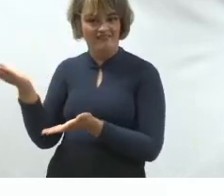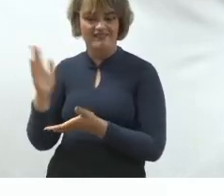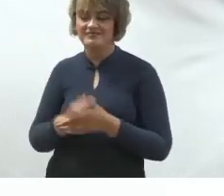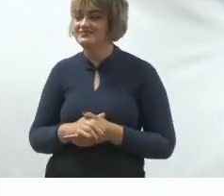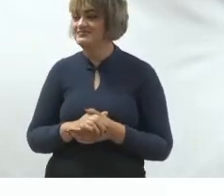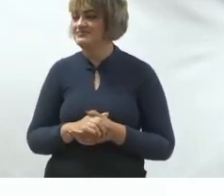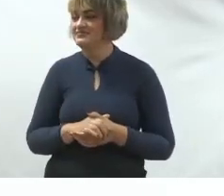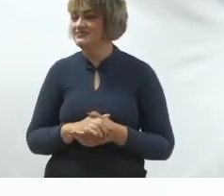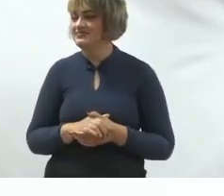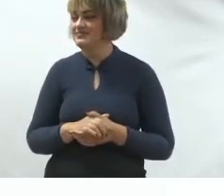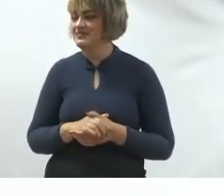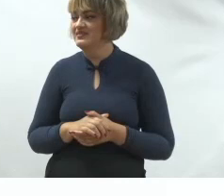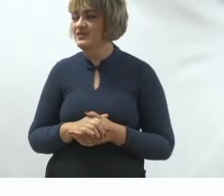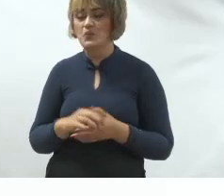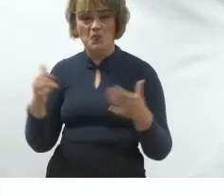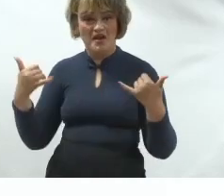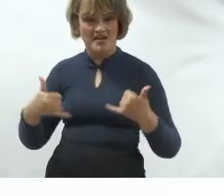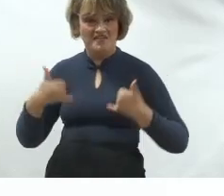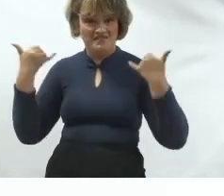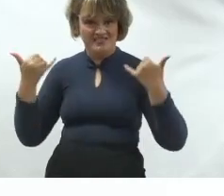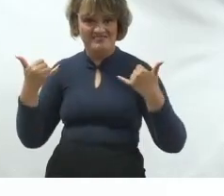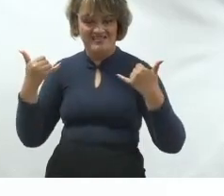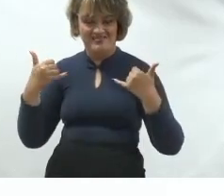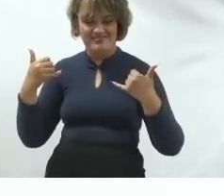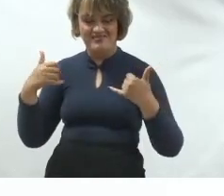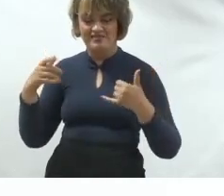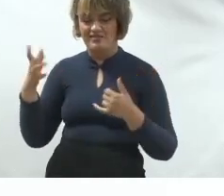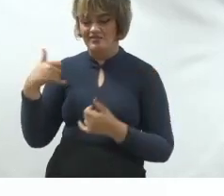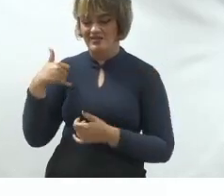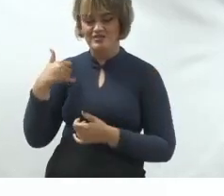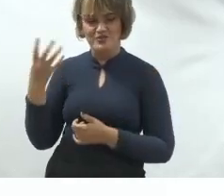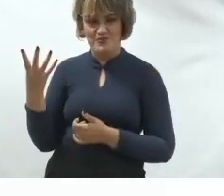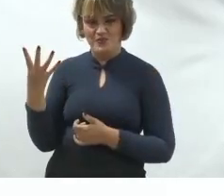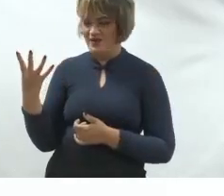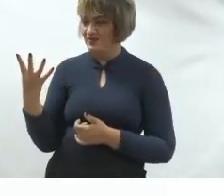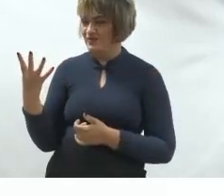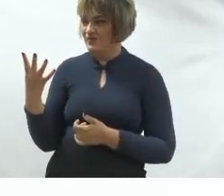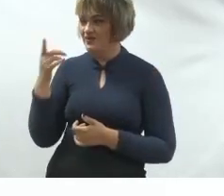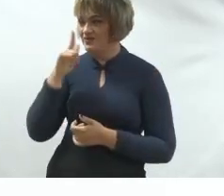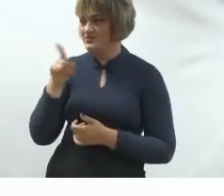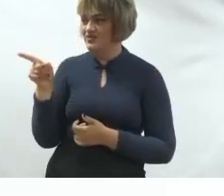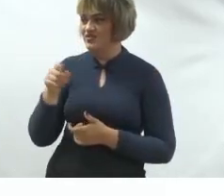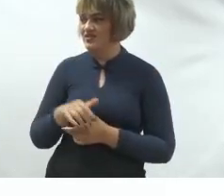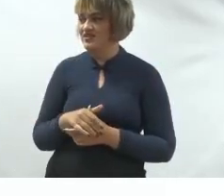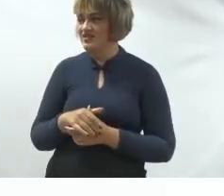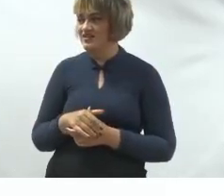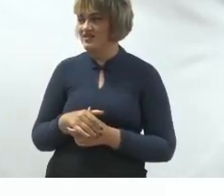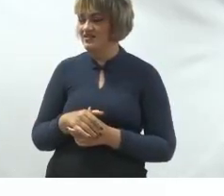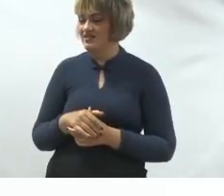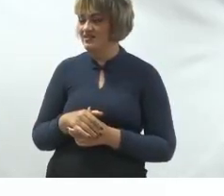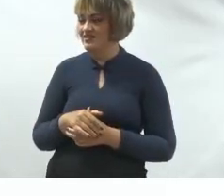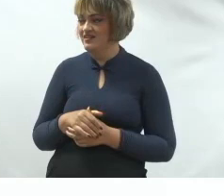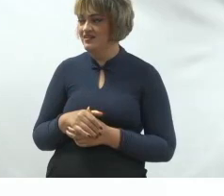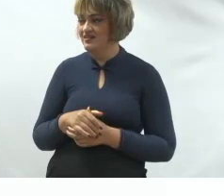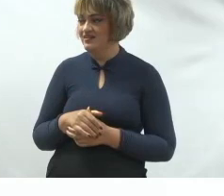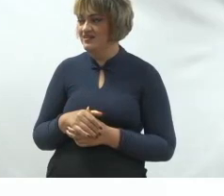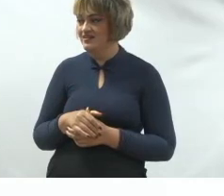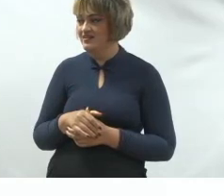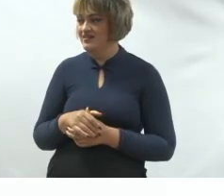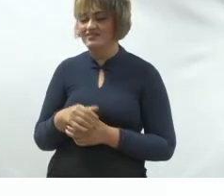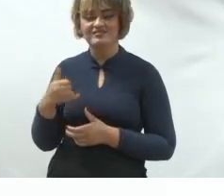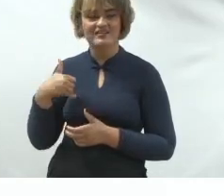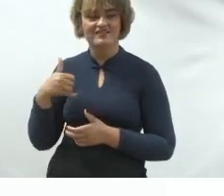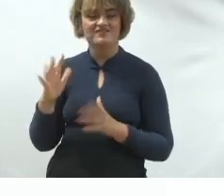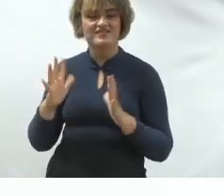Meu aniversário de quatro anos foi da Columbo. Jura? Como ela tem 14 anos, ela falou que nos 15 anos dela, a festa dela queria uma carreada.